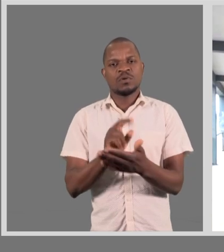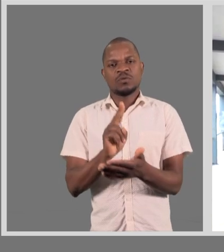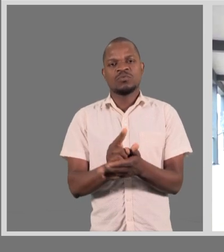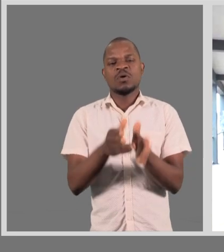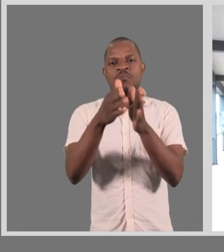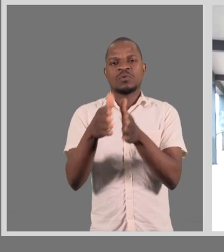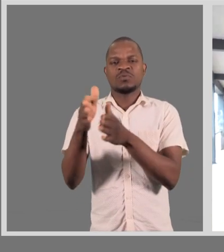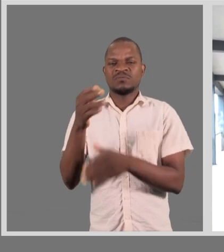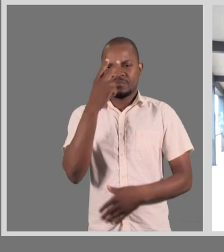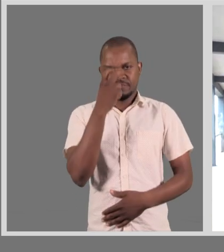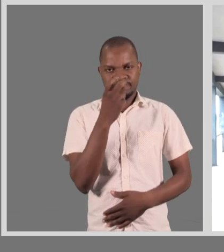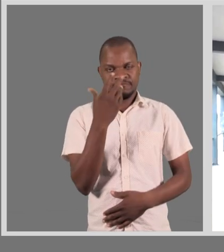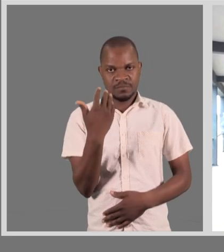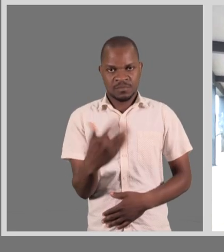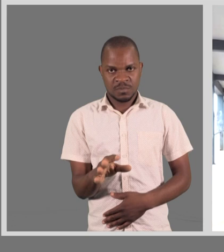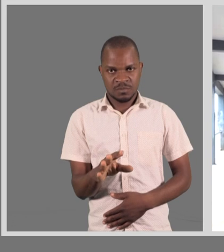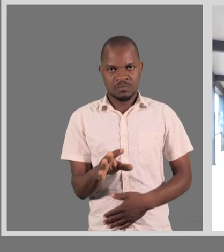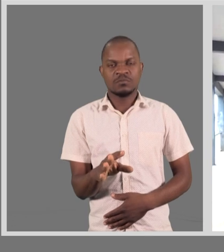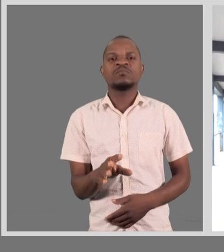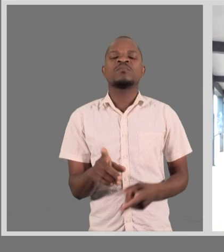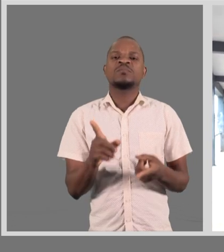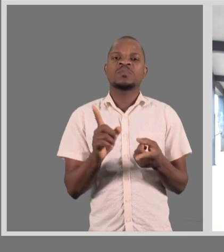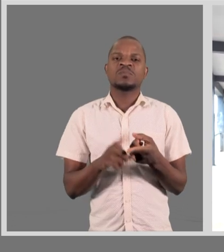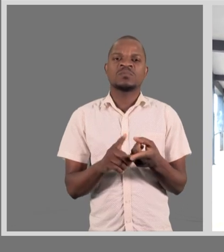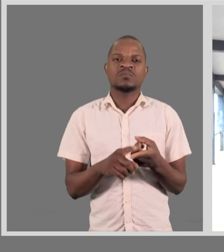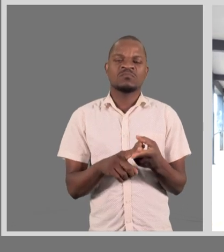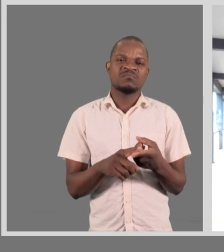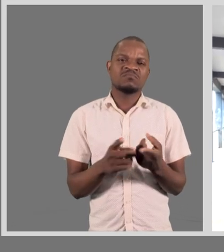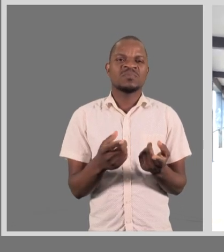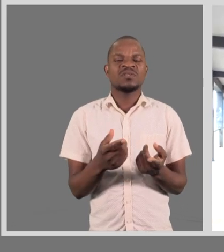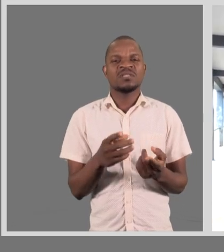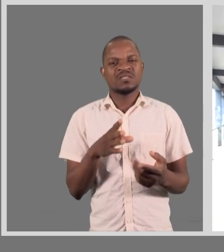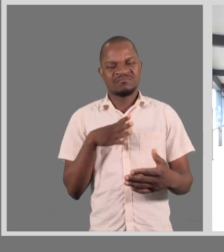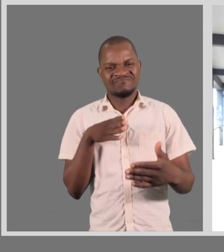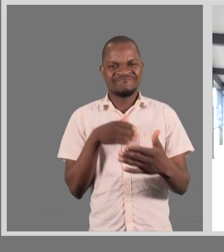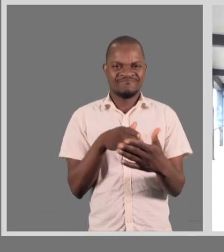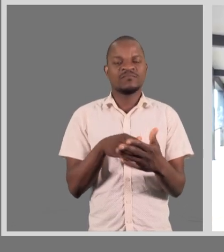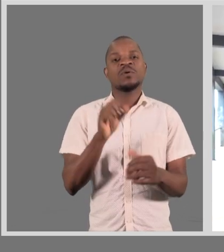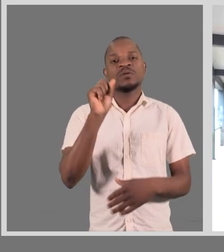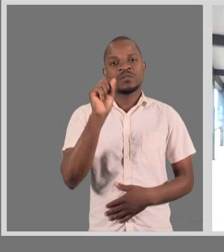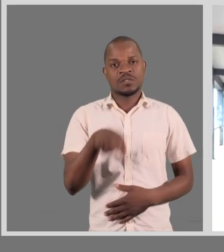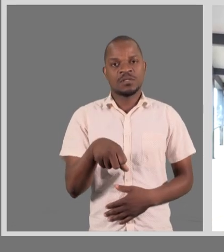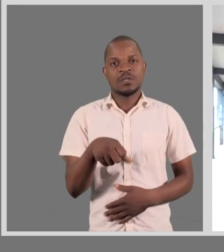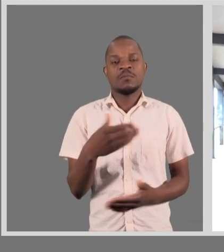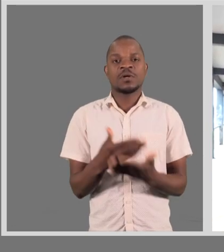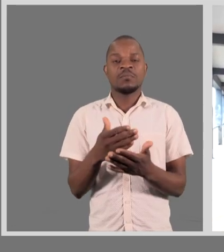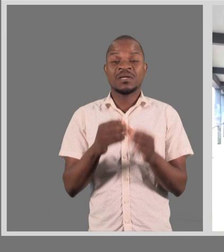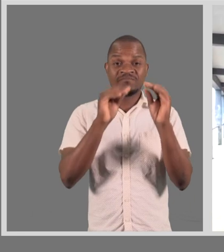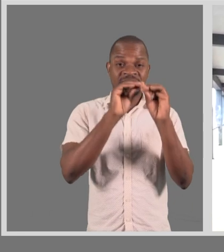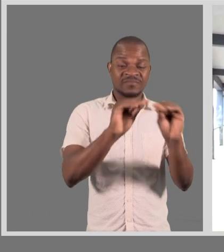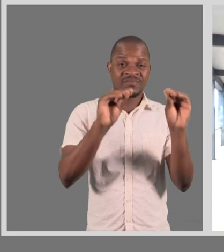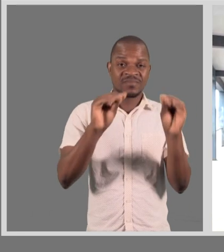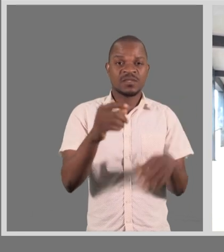deficiência visual e que enfrentei algumas dificuldades para poder